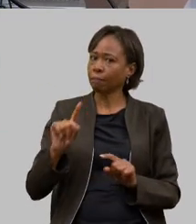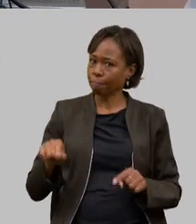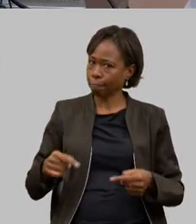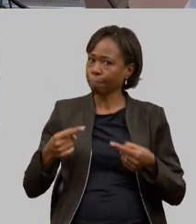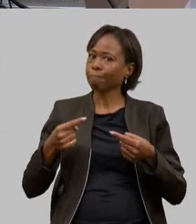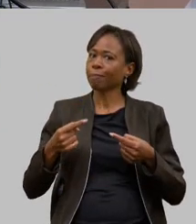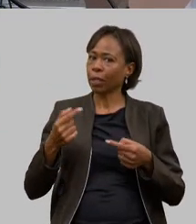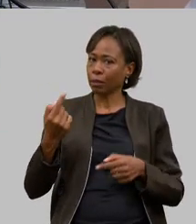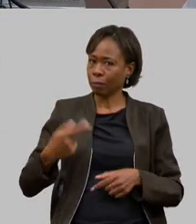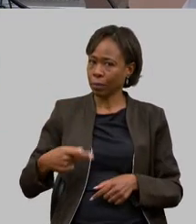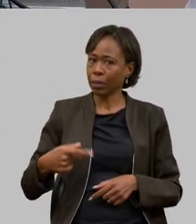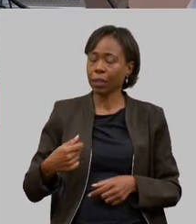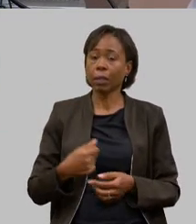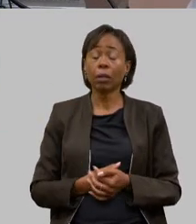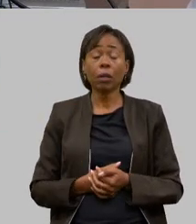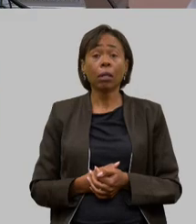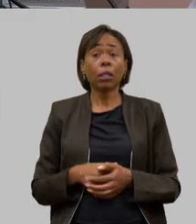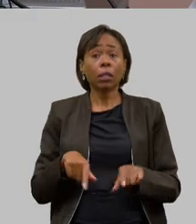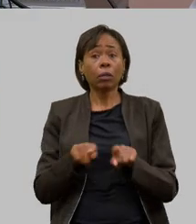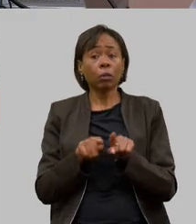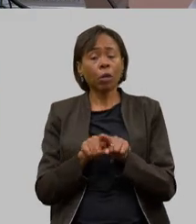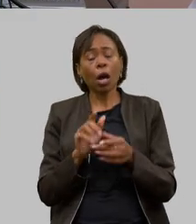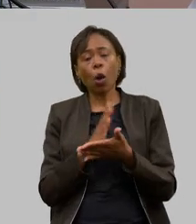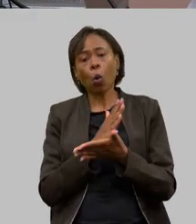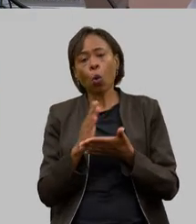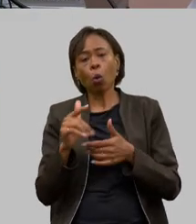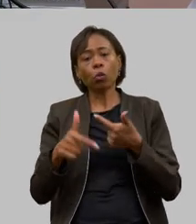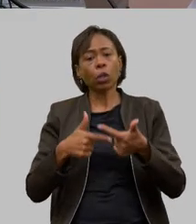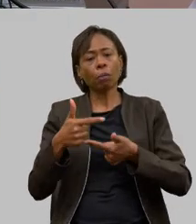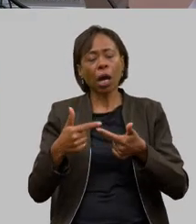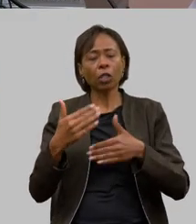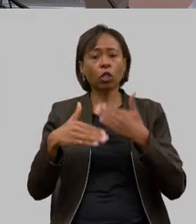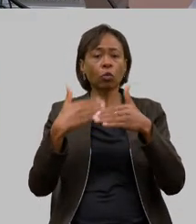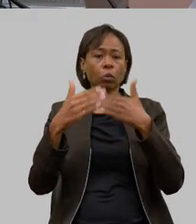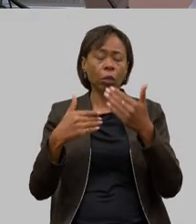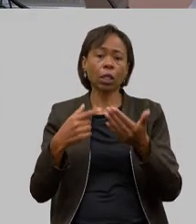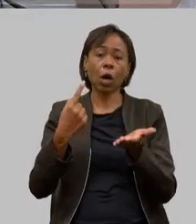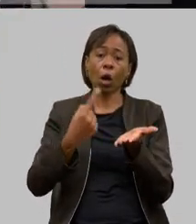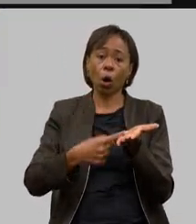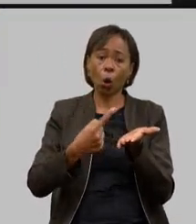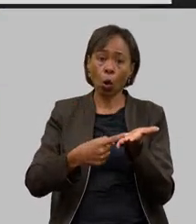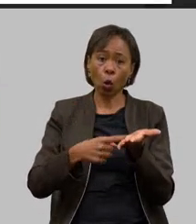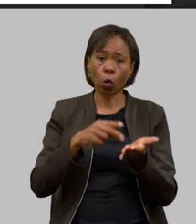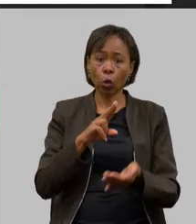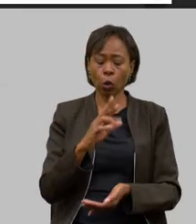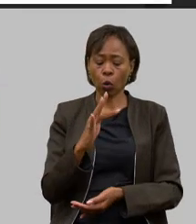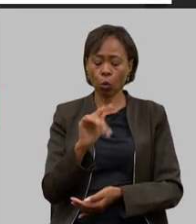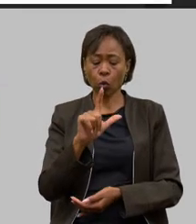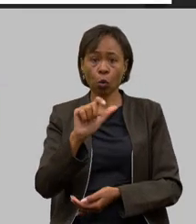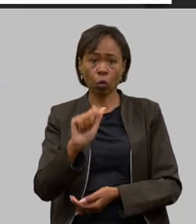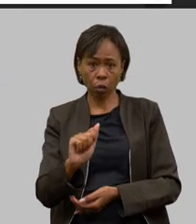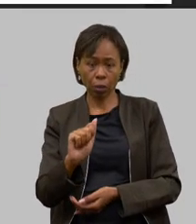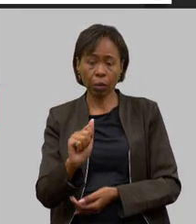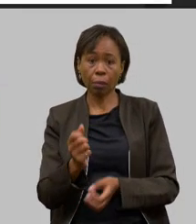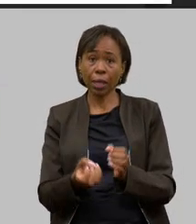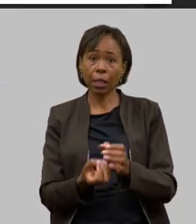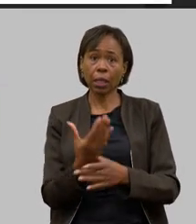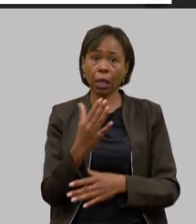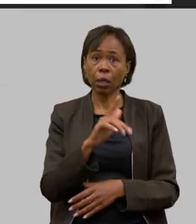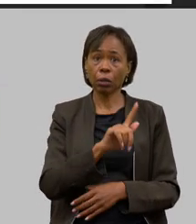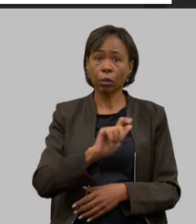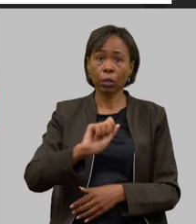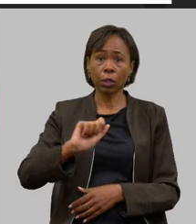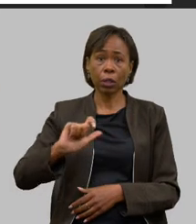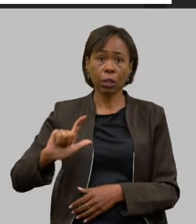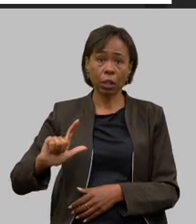e algumas ações em desenvolvimento como um acordo firmado com a UFLA para a implantação do geocidagro é um